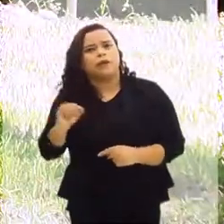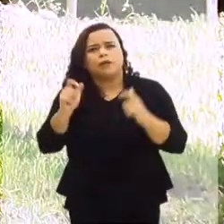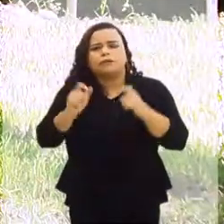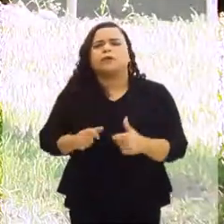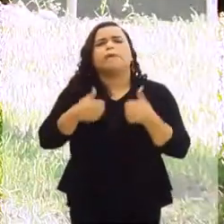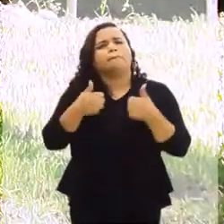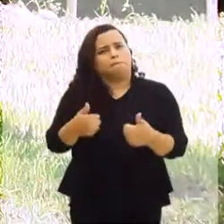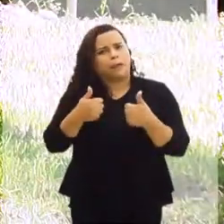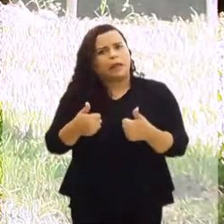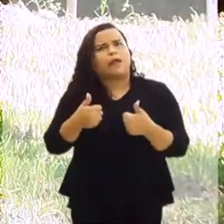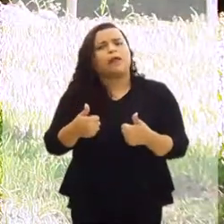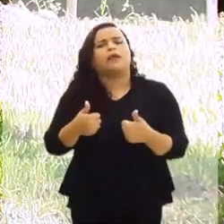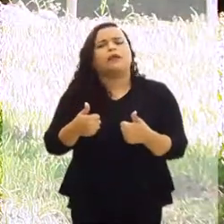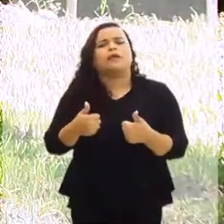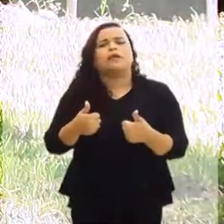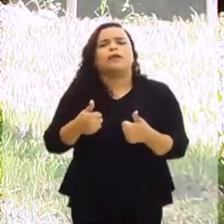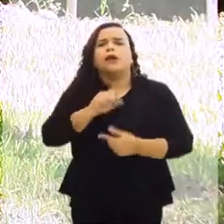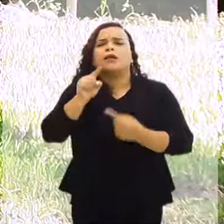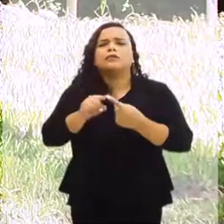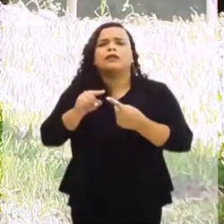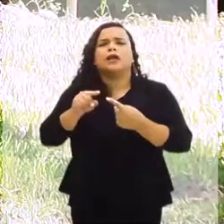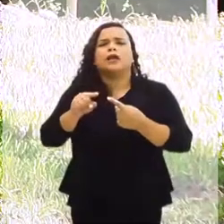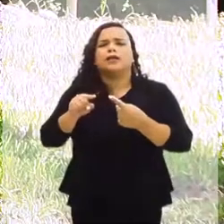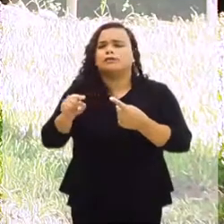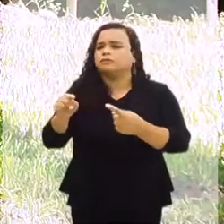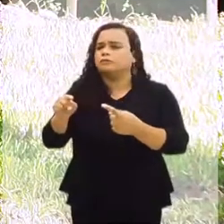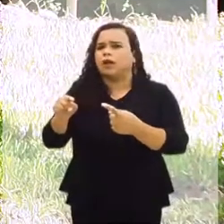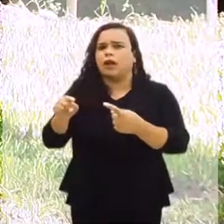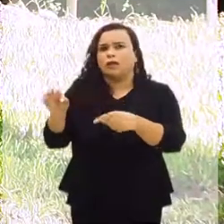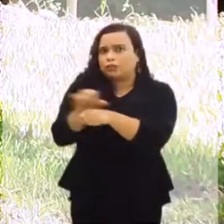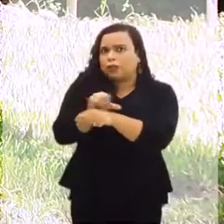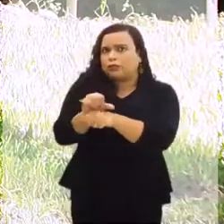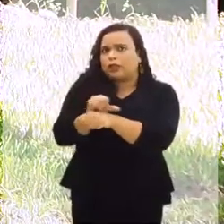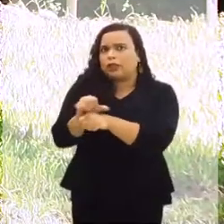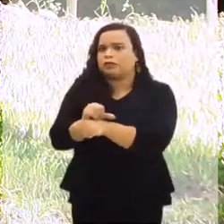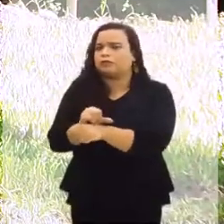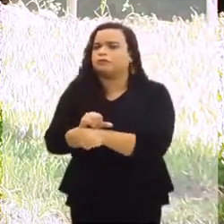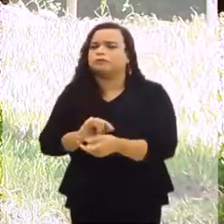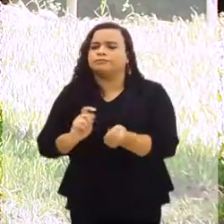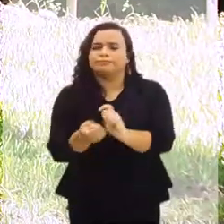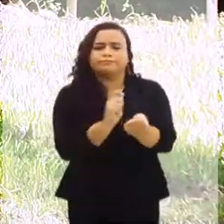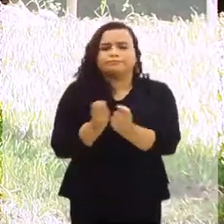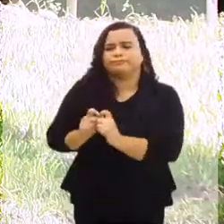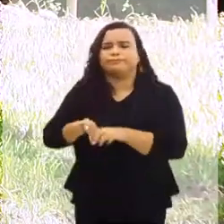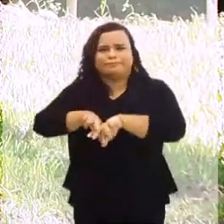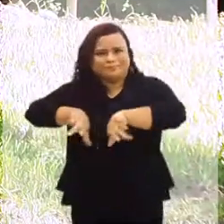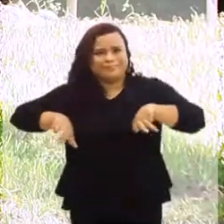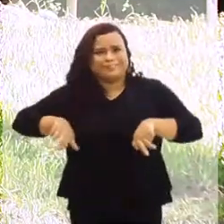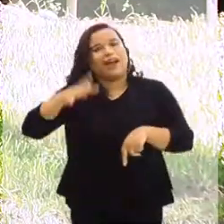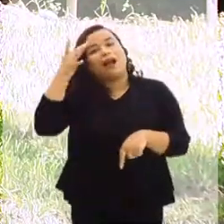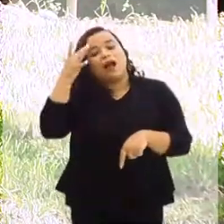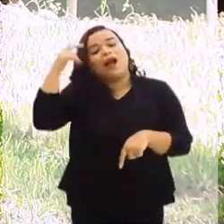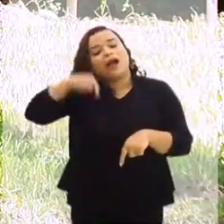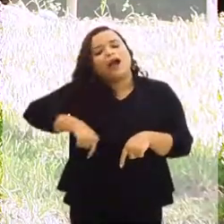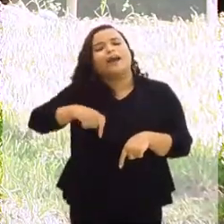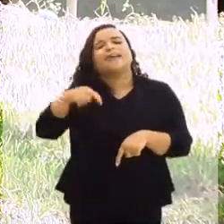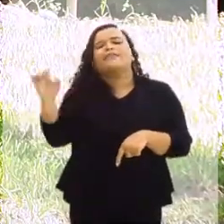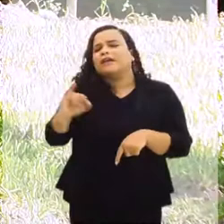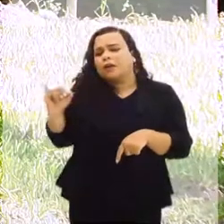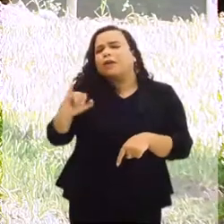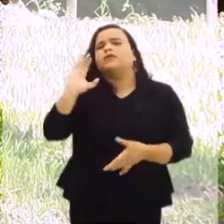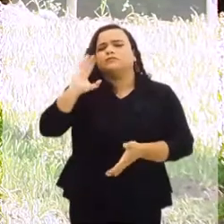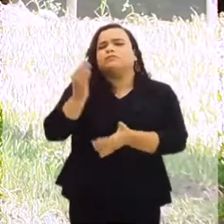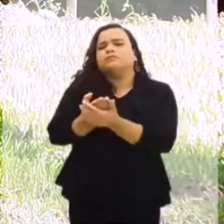é muito bem localizado através da ideia da logística. Então, enfim, eu acredito que Itaguaí vai